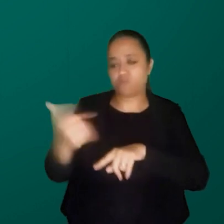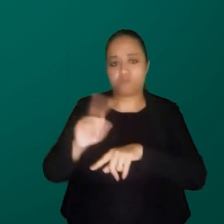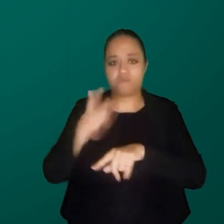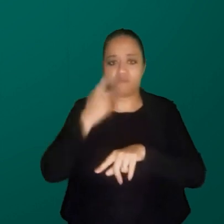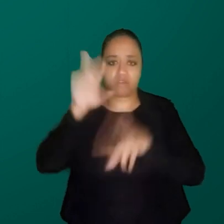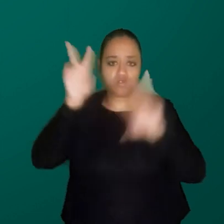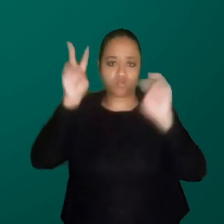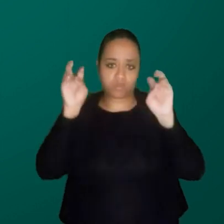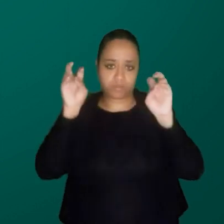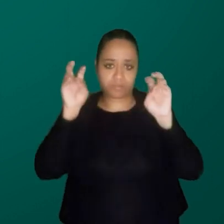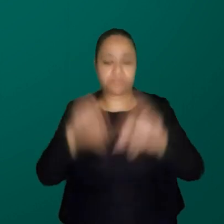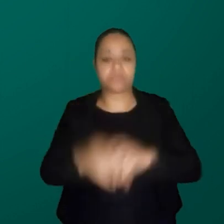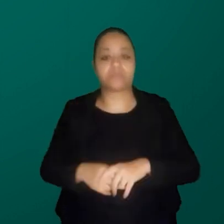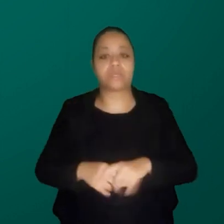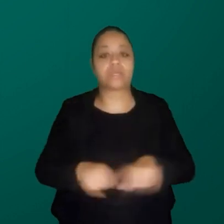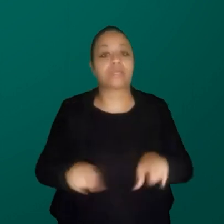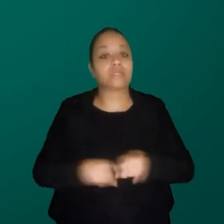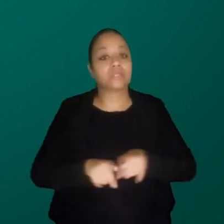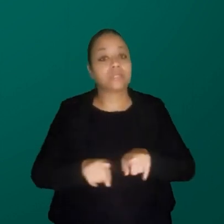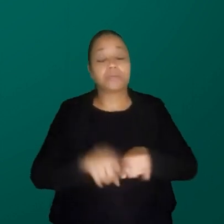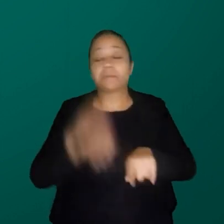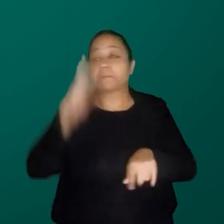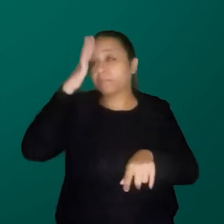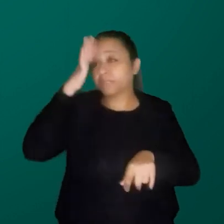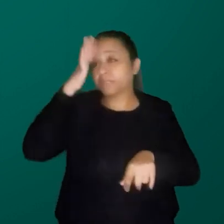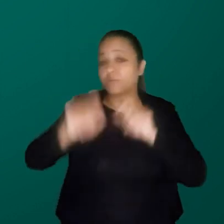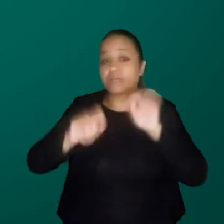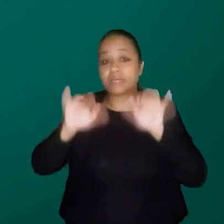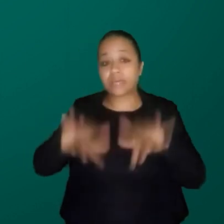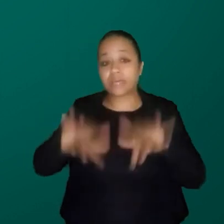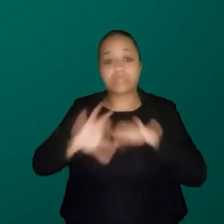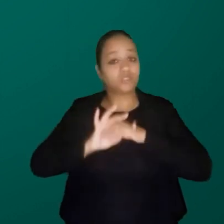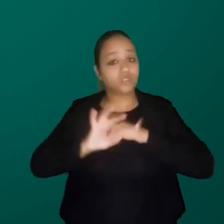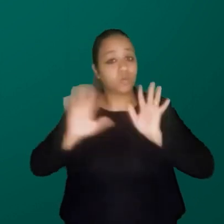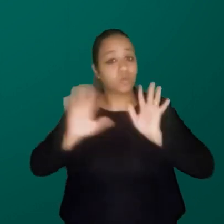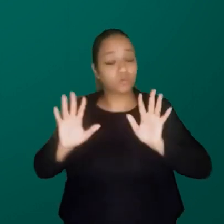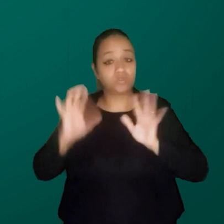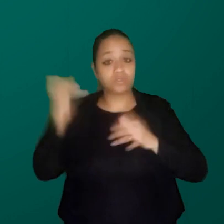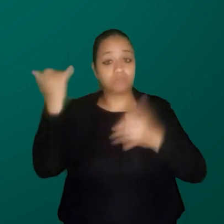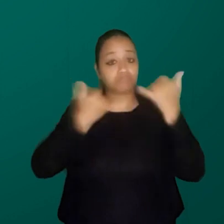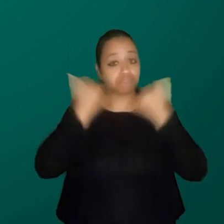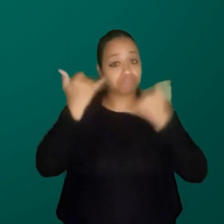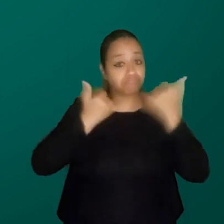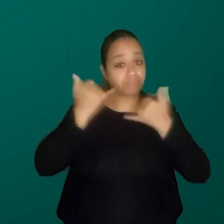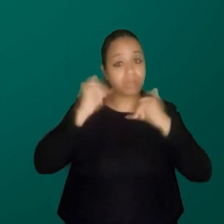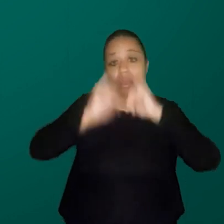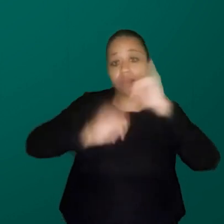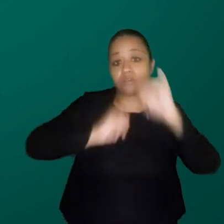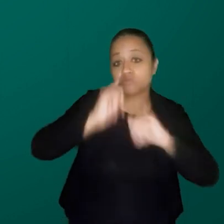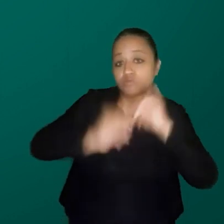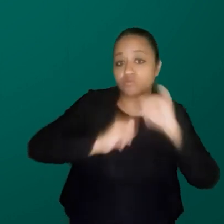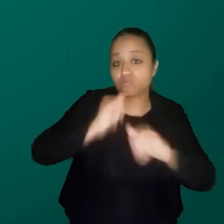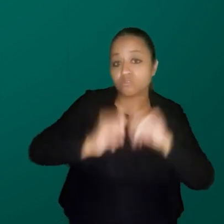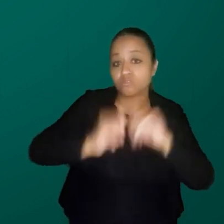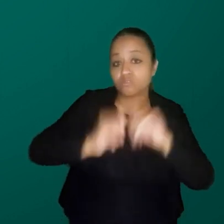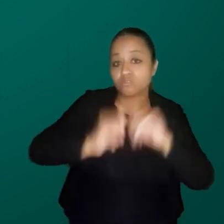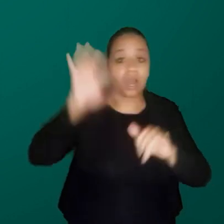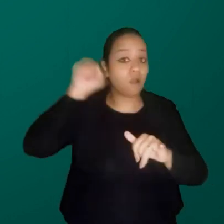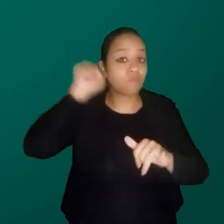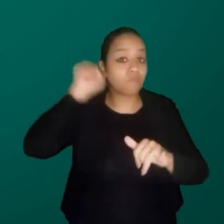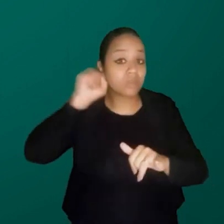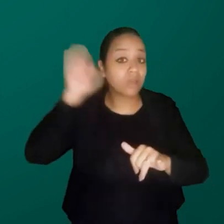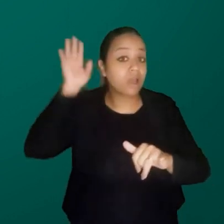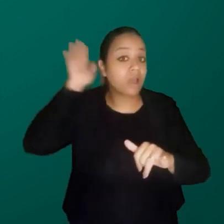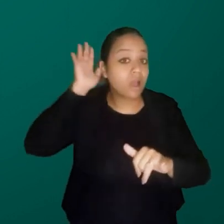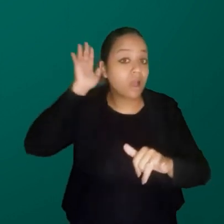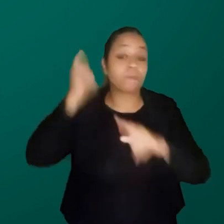E também pensar quem é que está disposto a nos escutar, mesmo que me dessem um lugar de fala, essa oportunidade